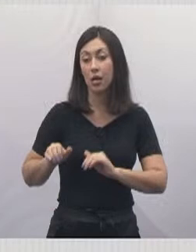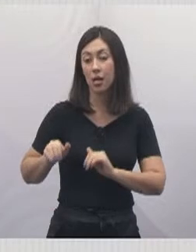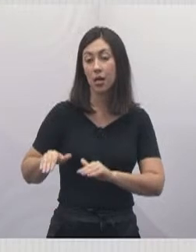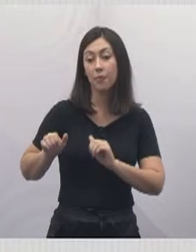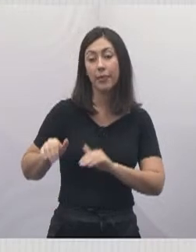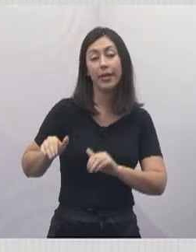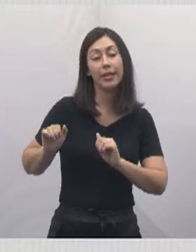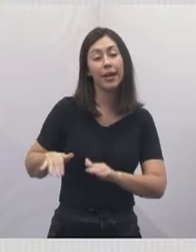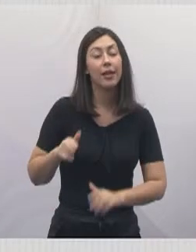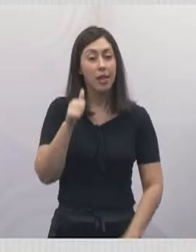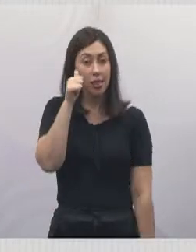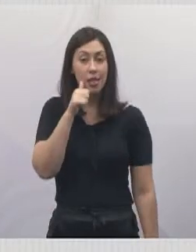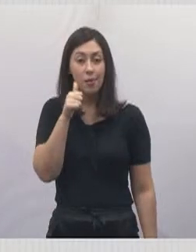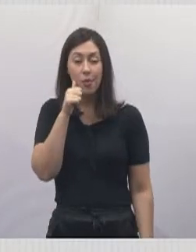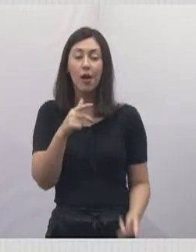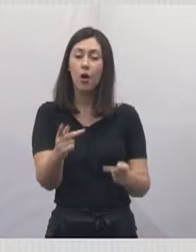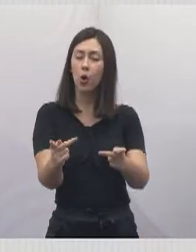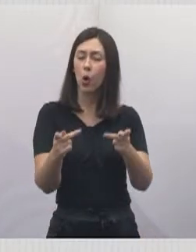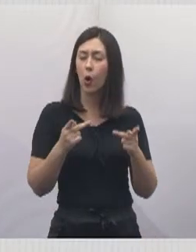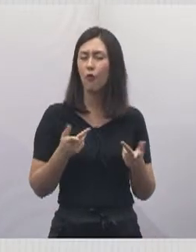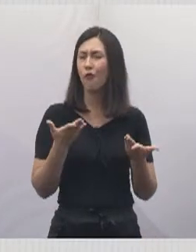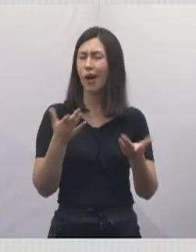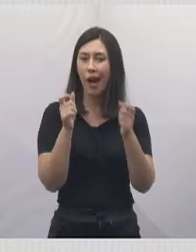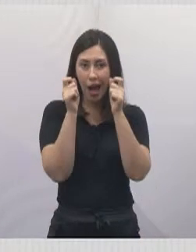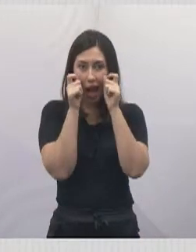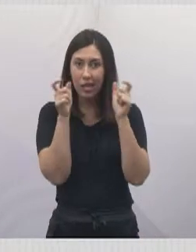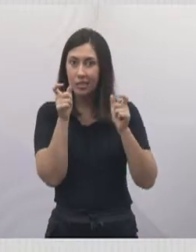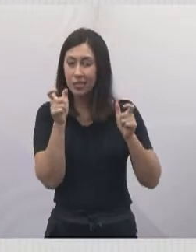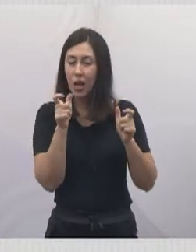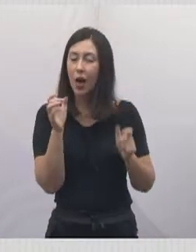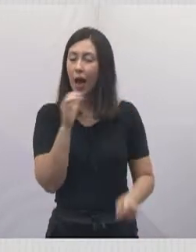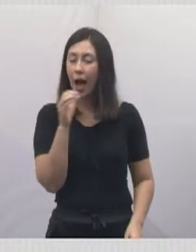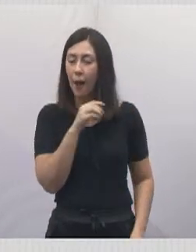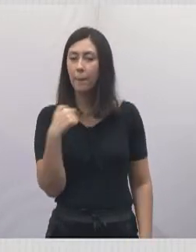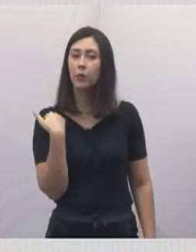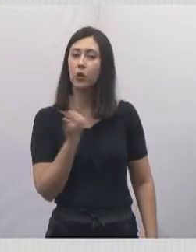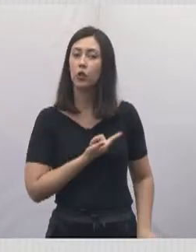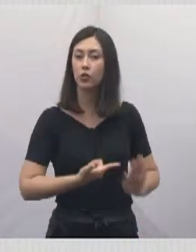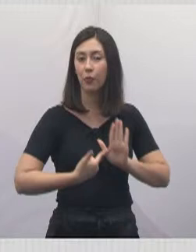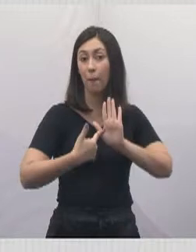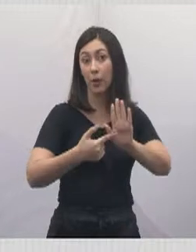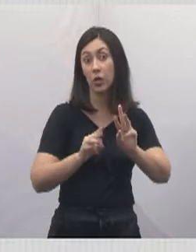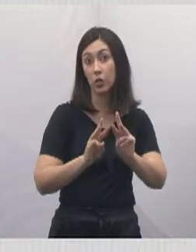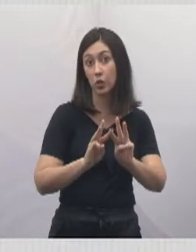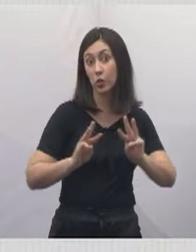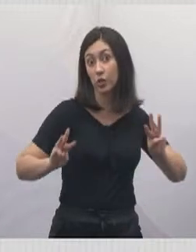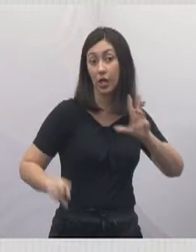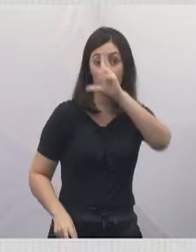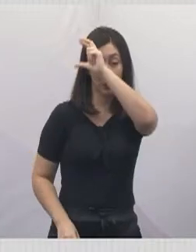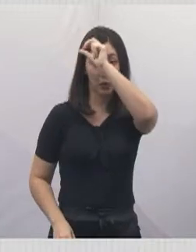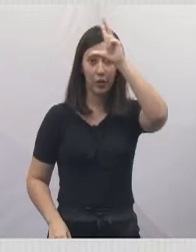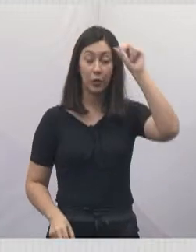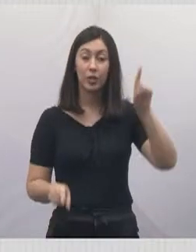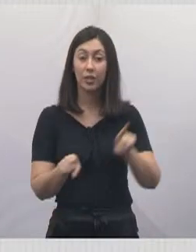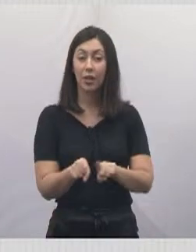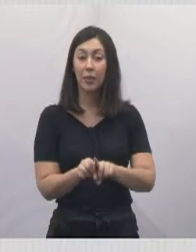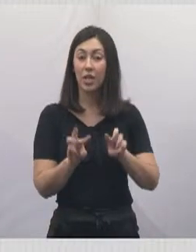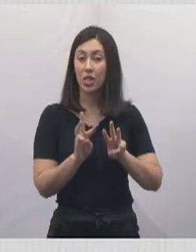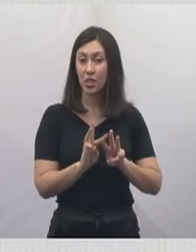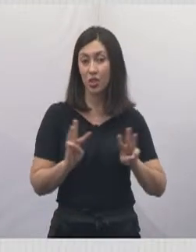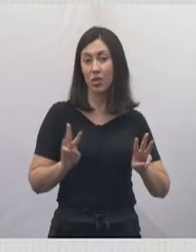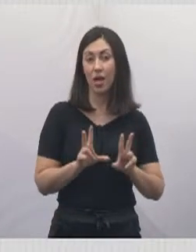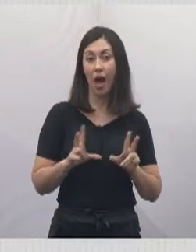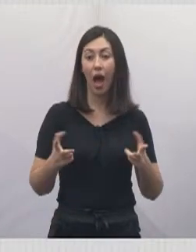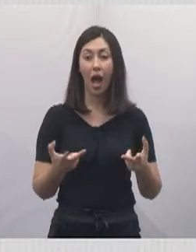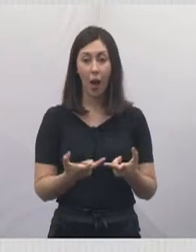o convite a você para ficar atento. Em breve nós estaremos fazendo as publicações no site da Prefeitura e no site da Câmara. Enquanto